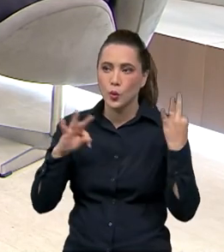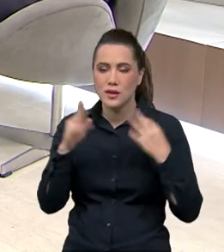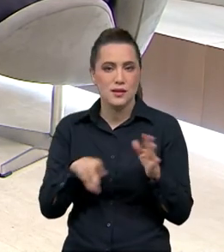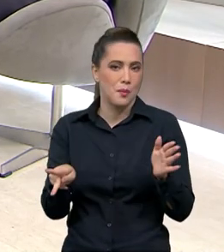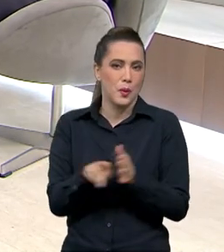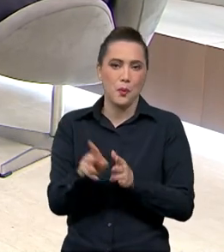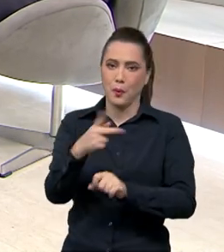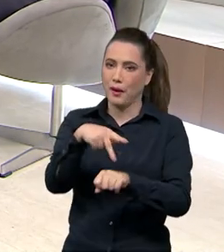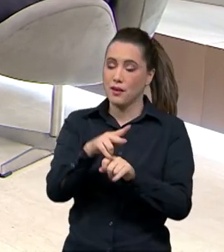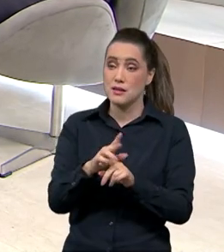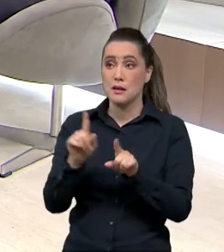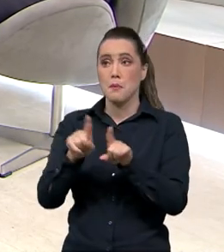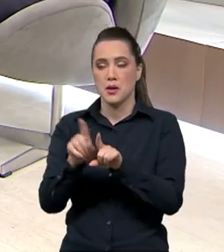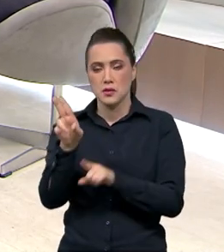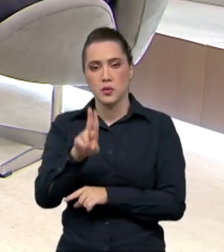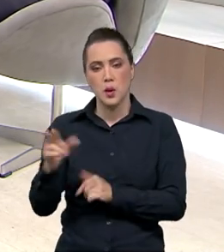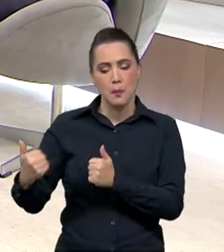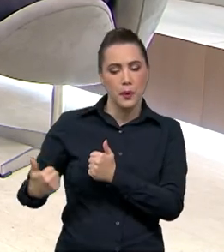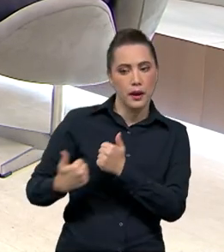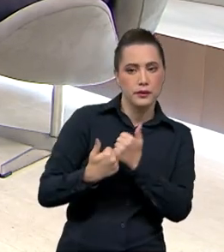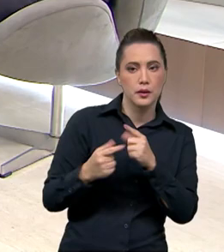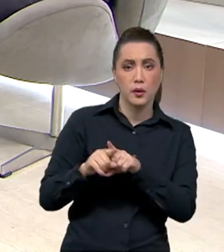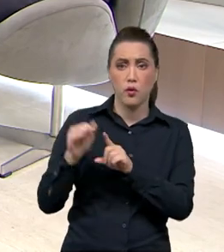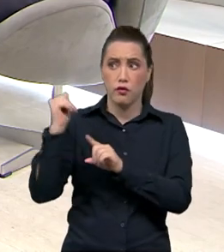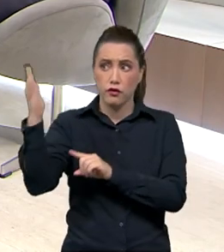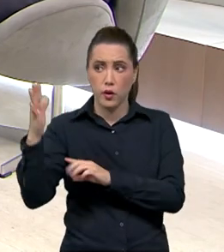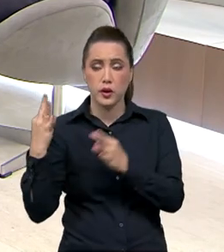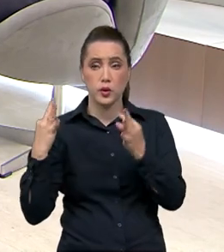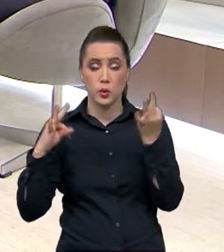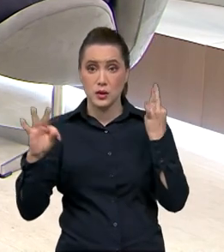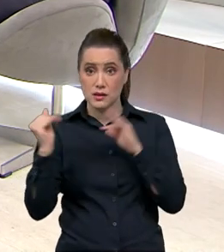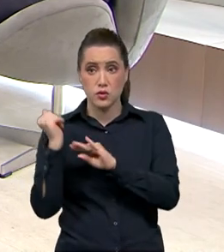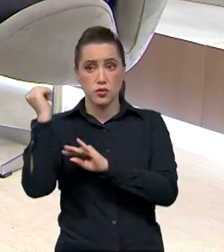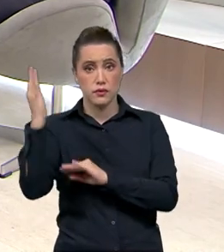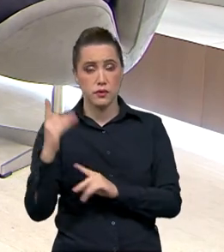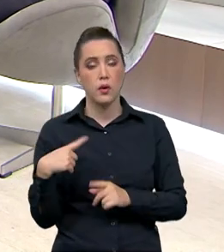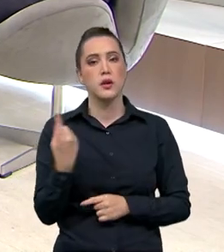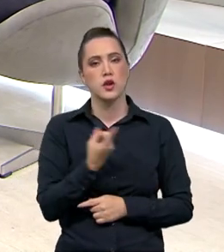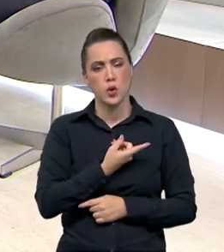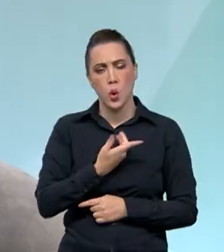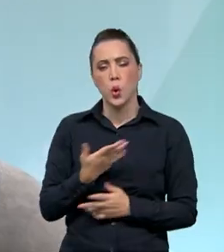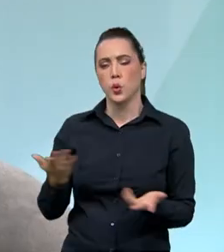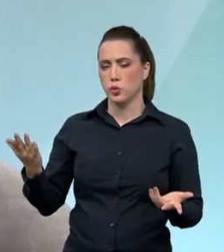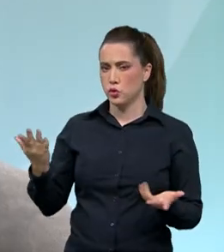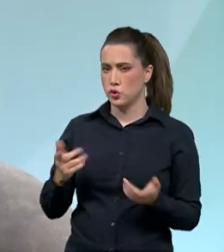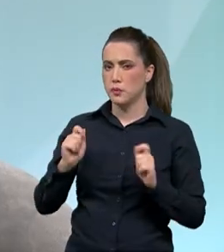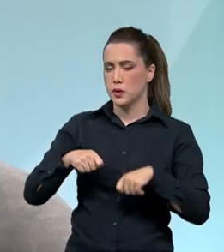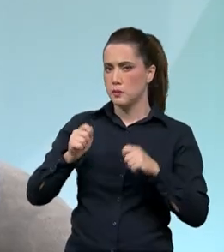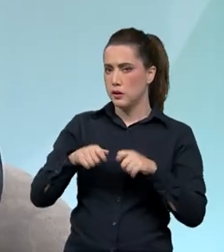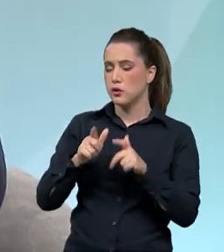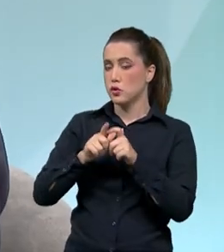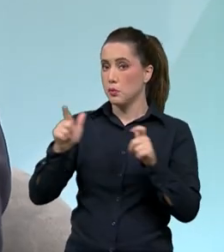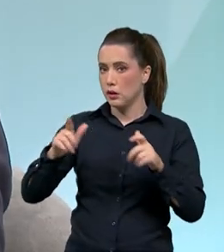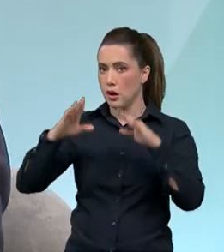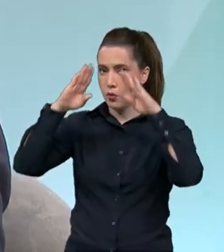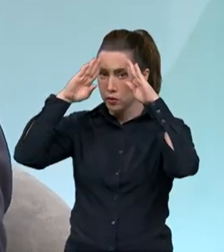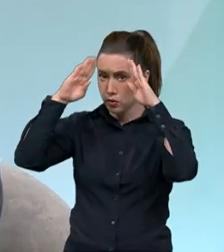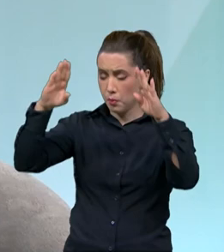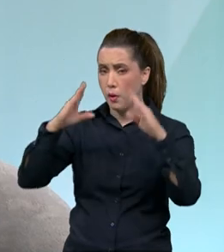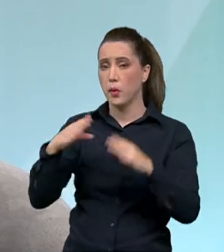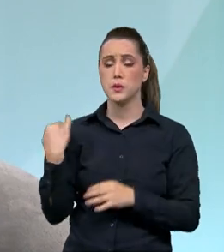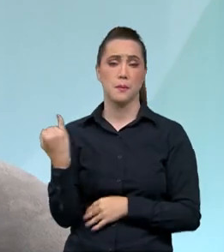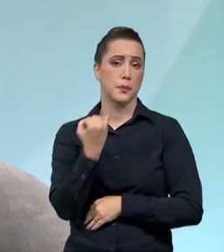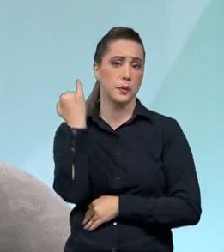já temos uma estrutura de regular para boa e as concessões vêm ajudar e ampliar essas possibilidades. Quanto